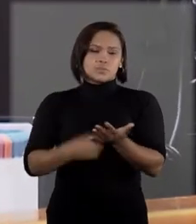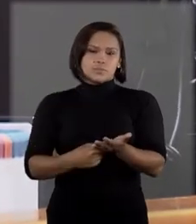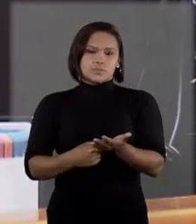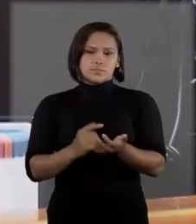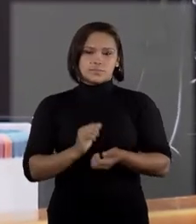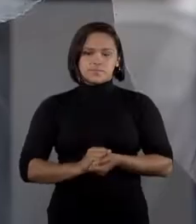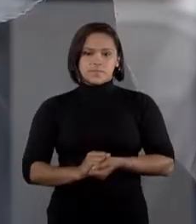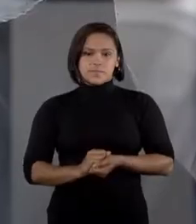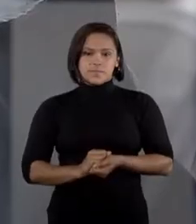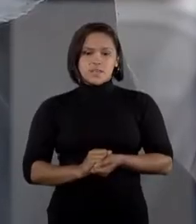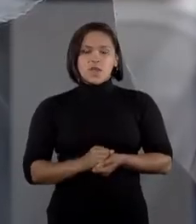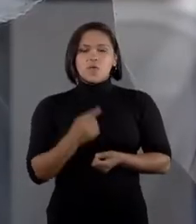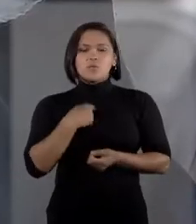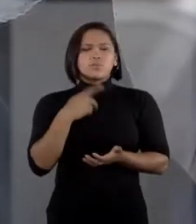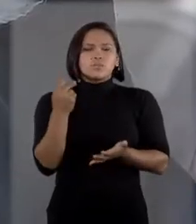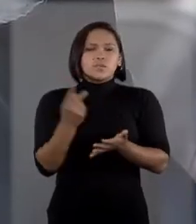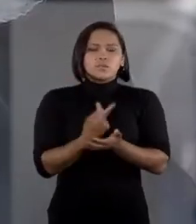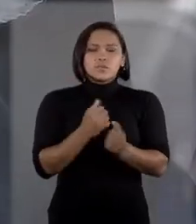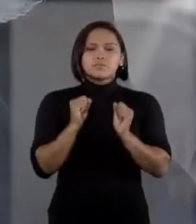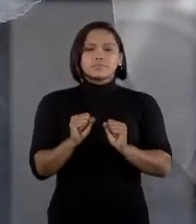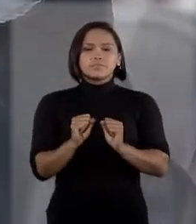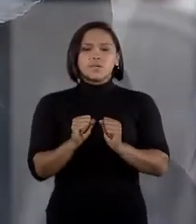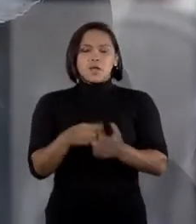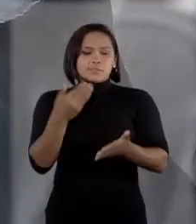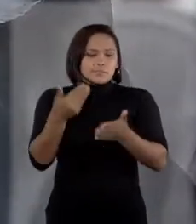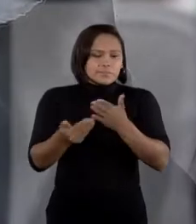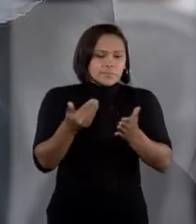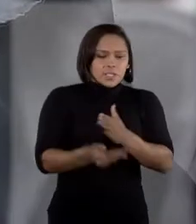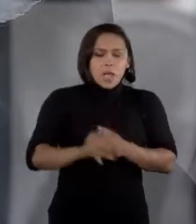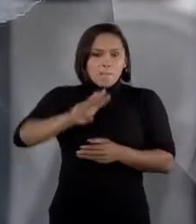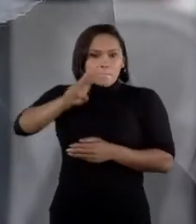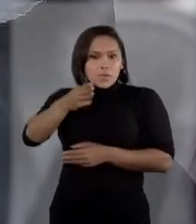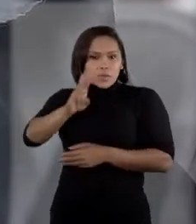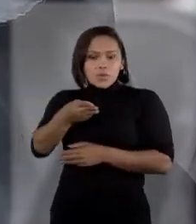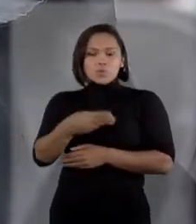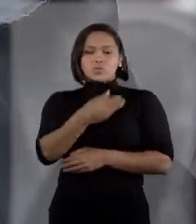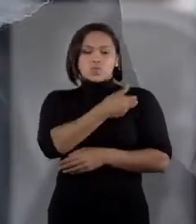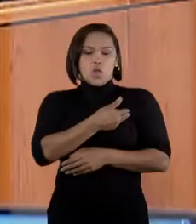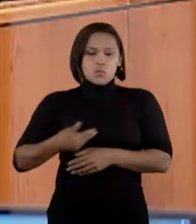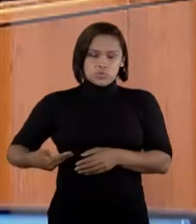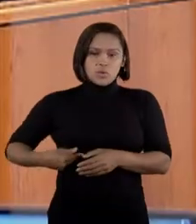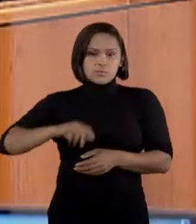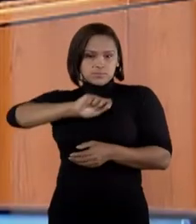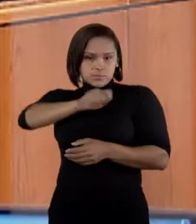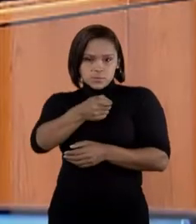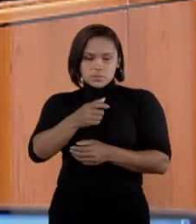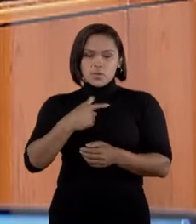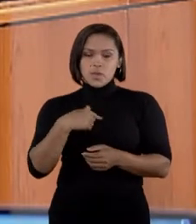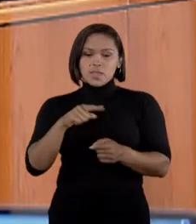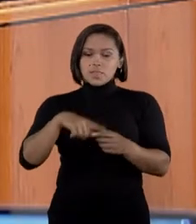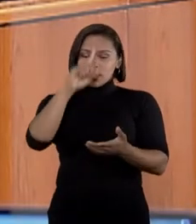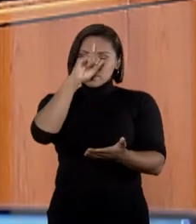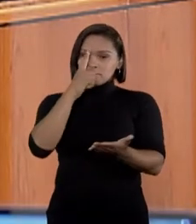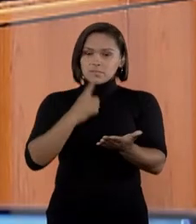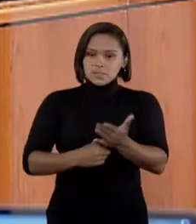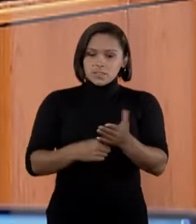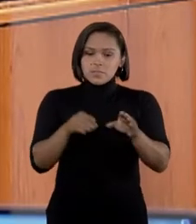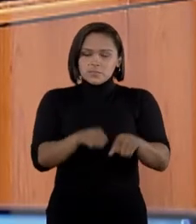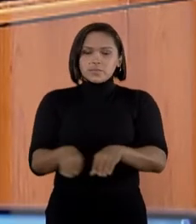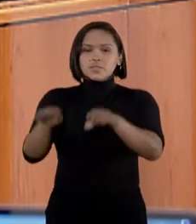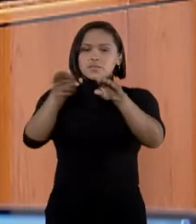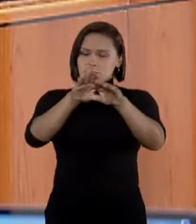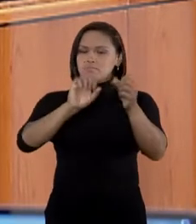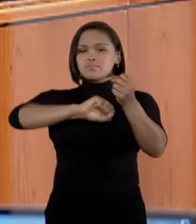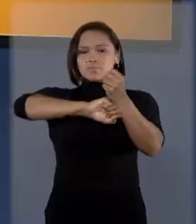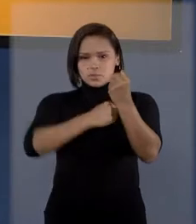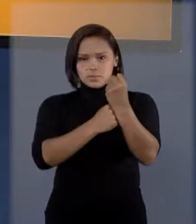futuro, situação que pode acarretar prejuízo milionário aos cofres públicos. Por isso, ele determinou o reestabelecimento